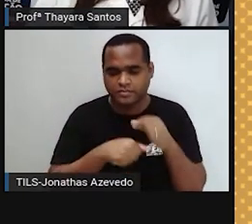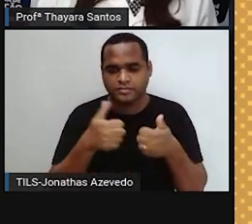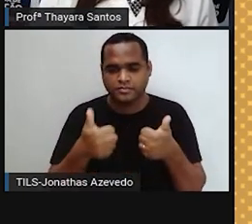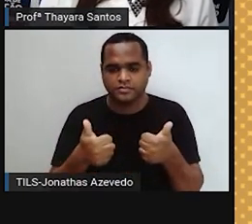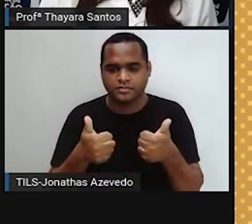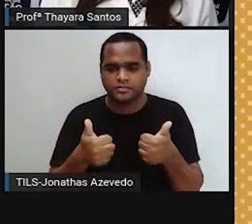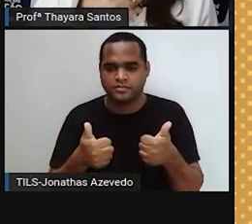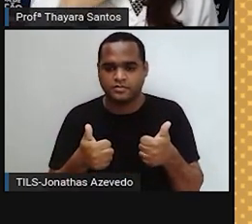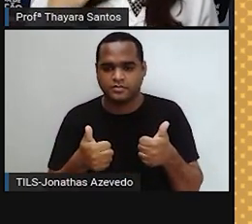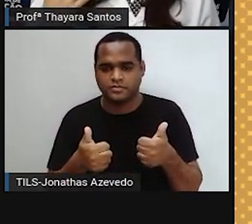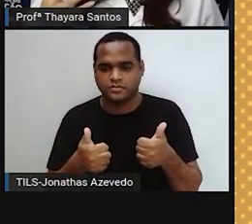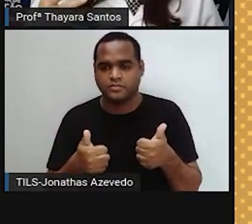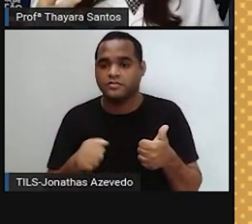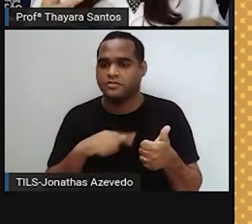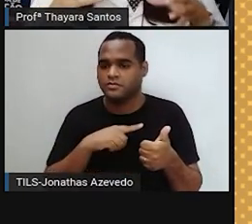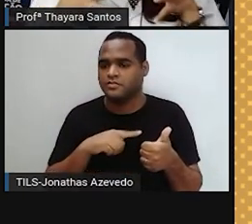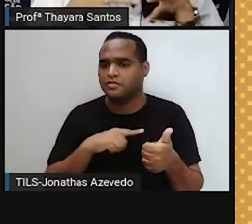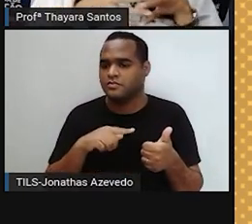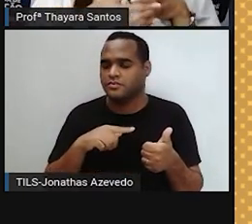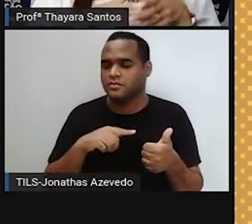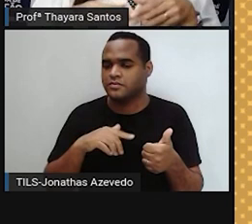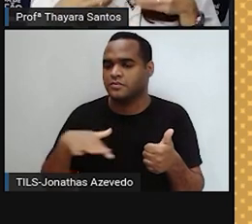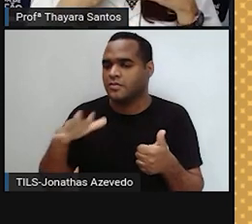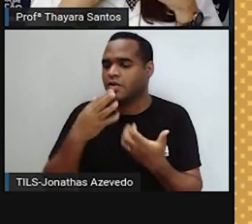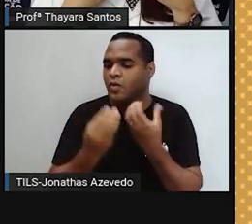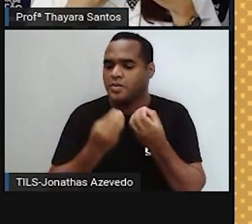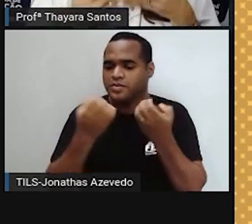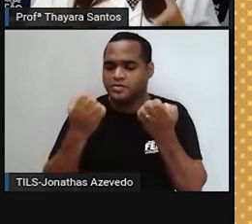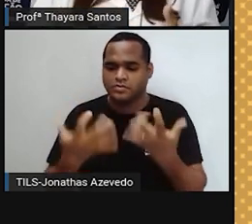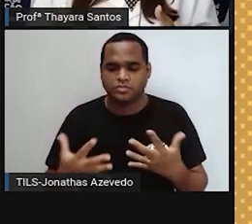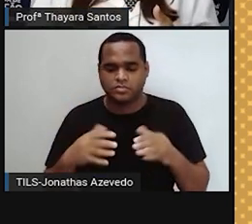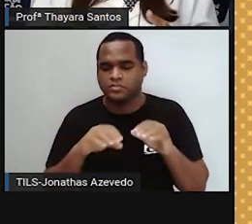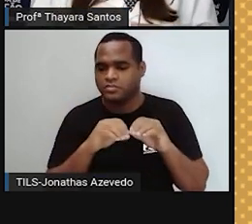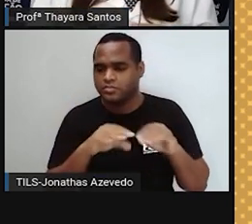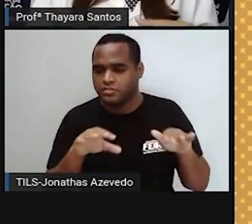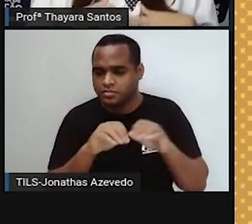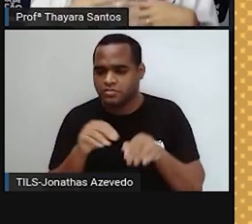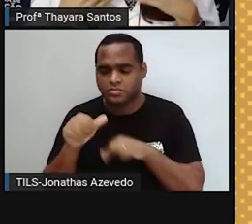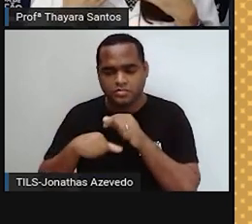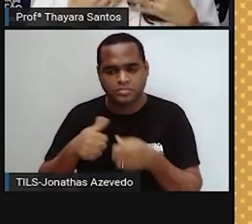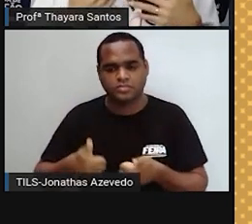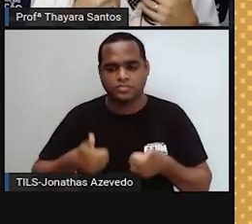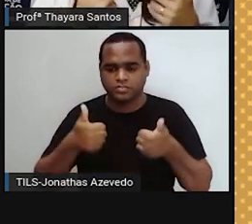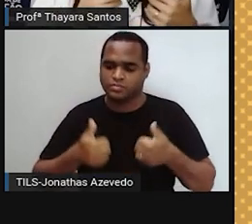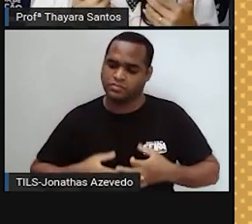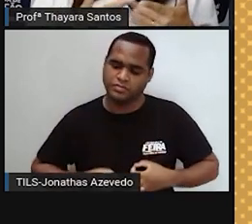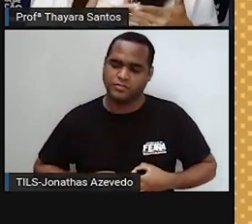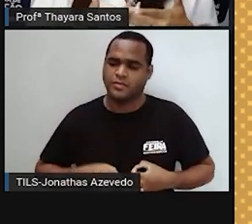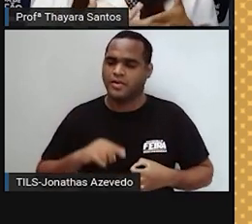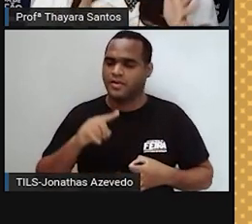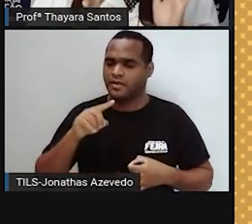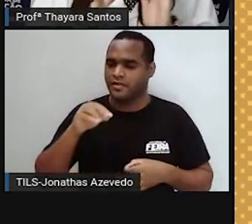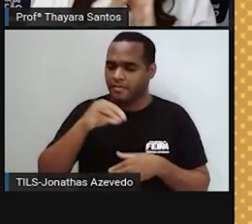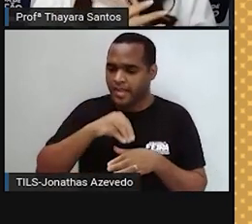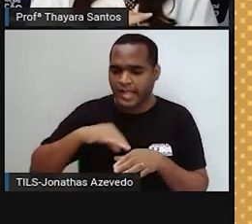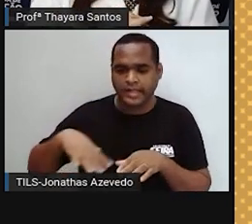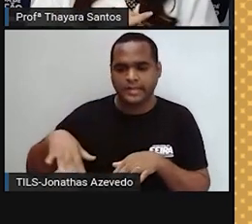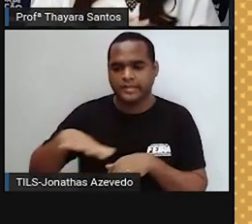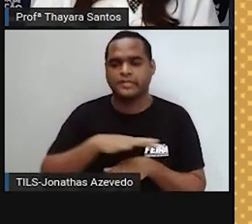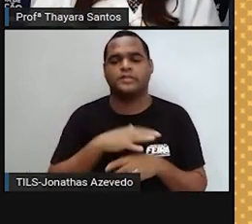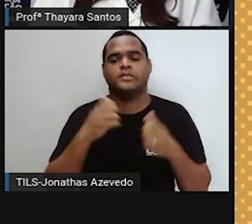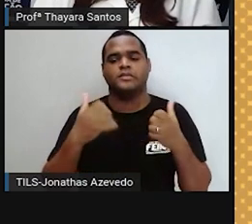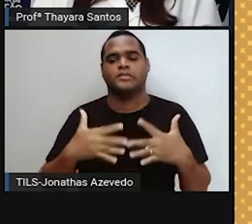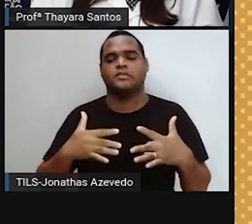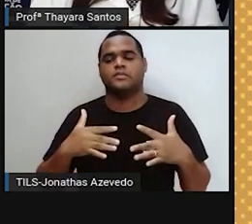espermatozoide vier, vai ocorrer a fecundação, vai ocorrer a formação de um embrião, esse embriãozinho vai descer para o útero e se